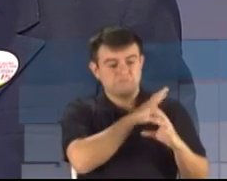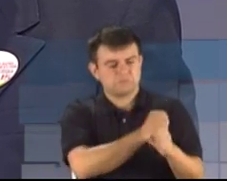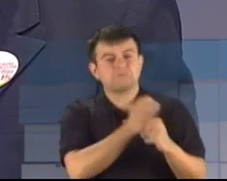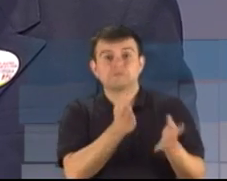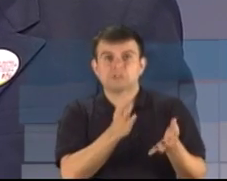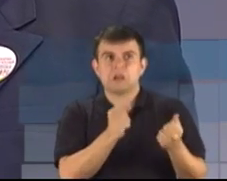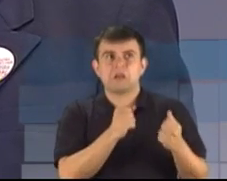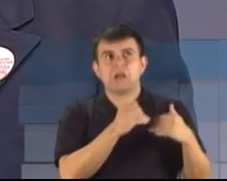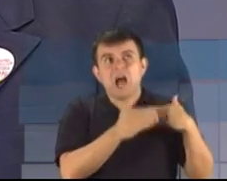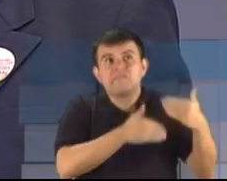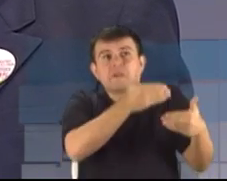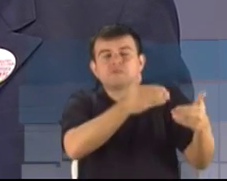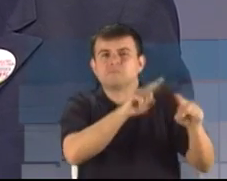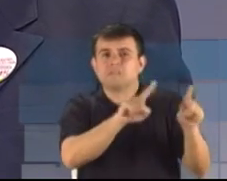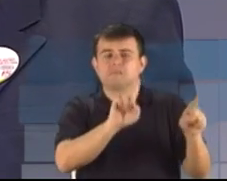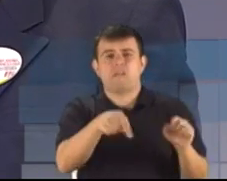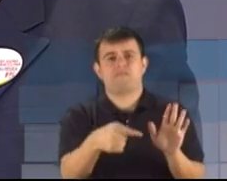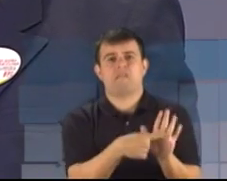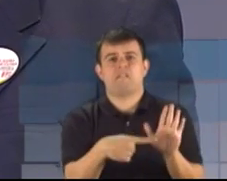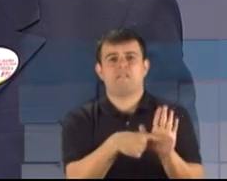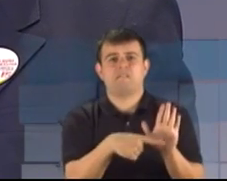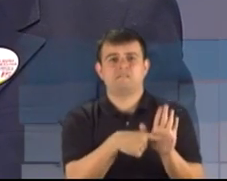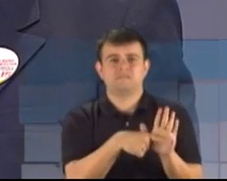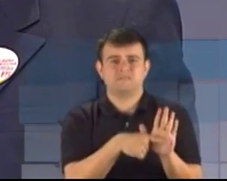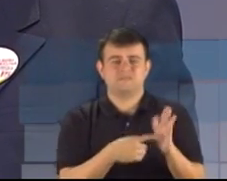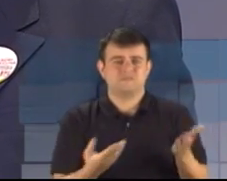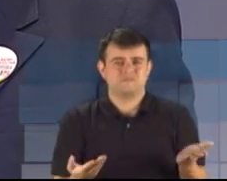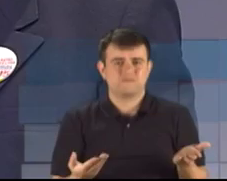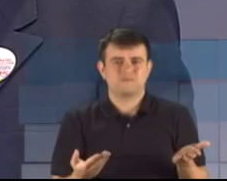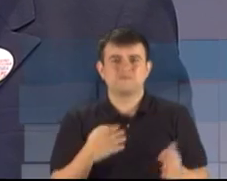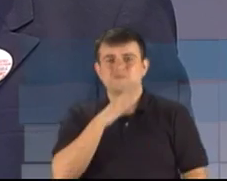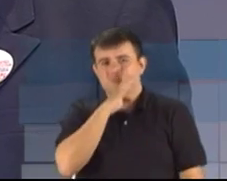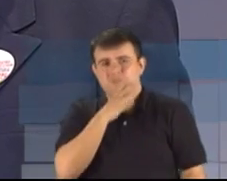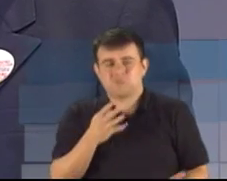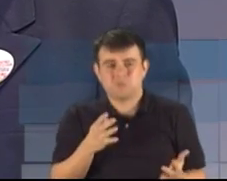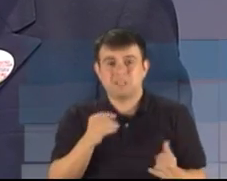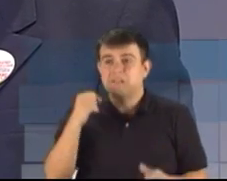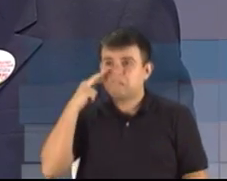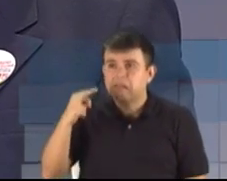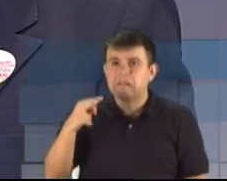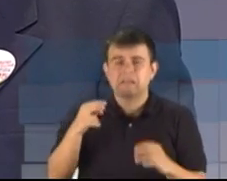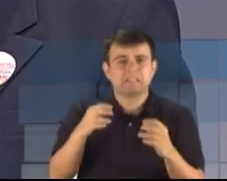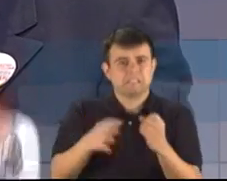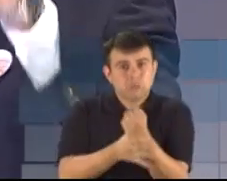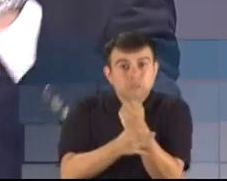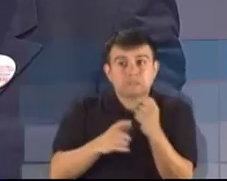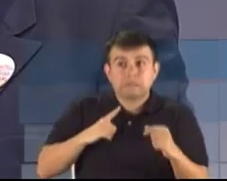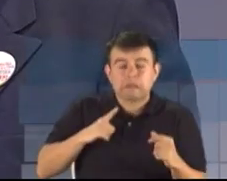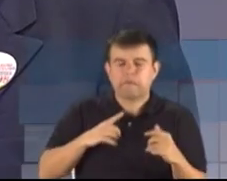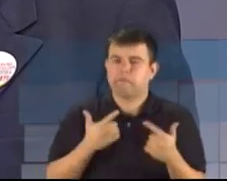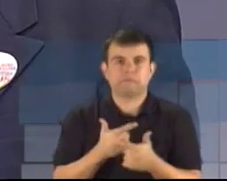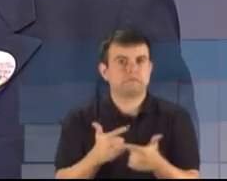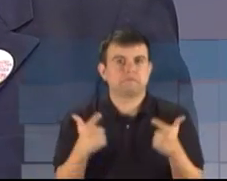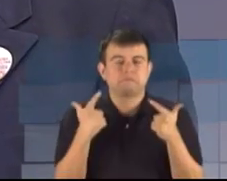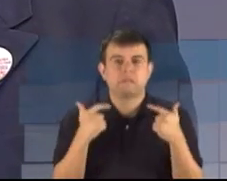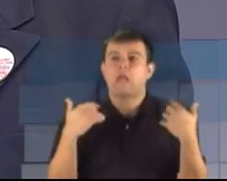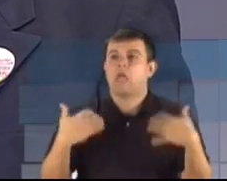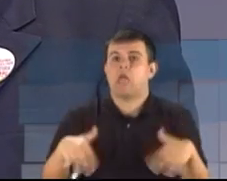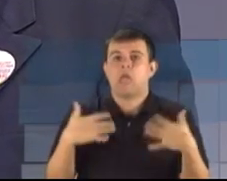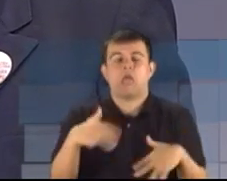avanços negativos, se nós olharmos o que a insegurança tem gerado para todos os níveis sociais.